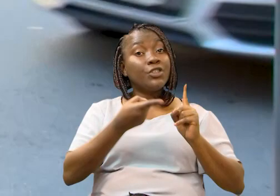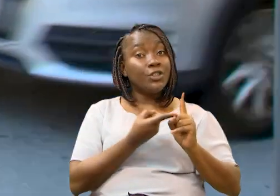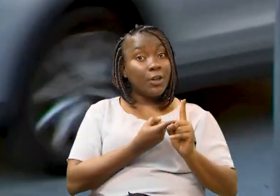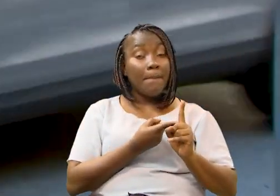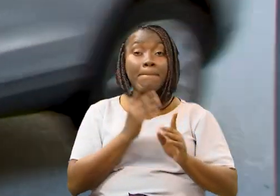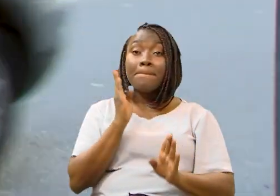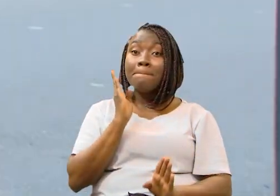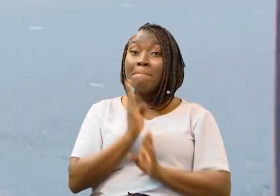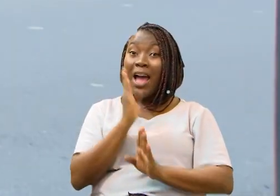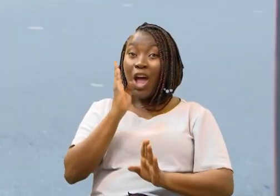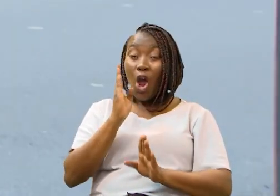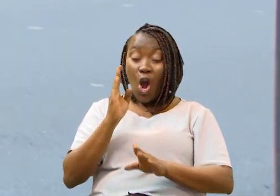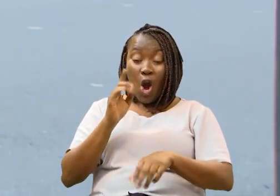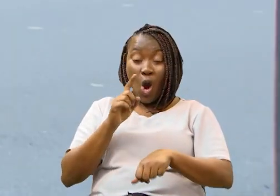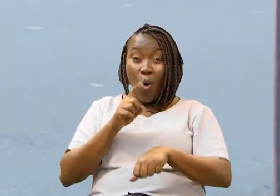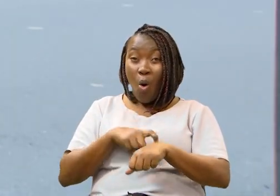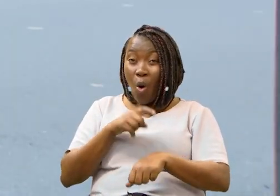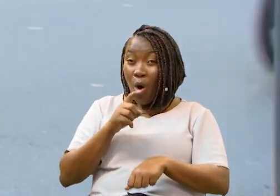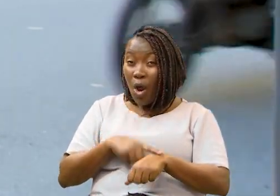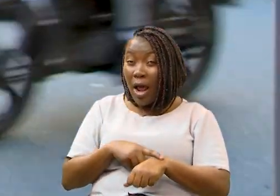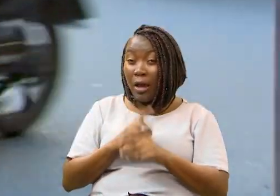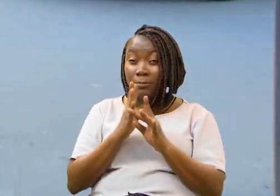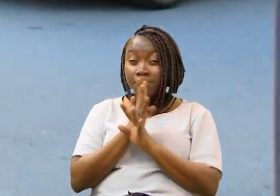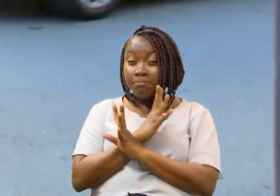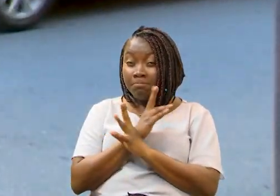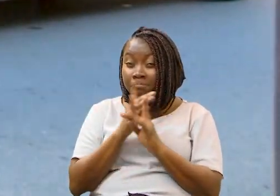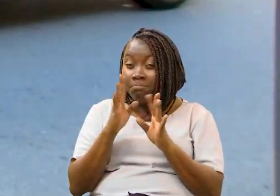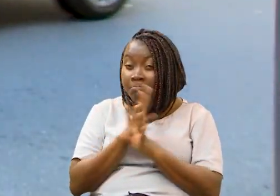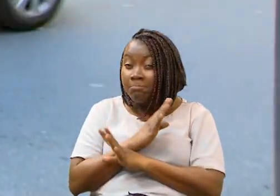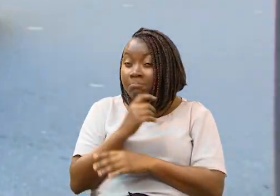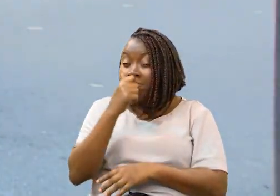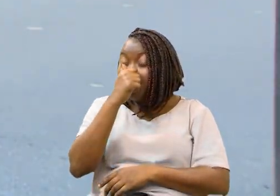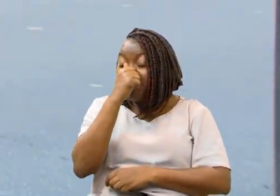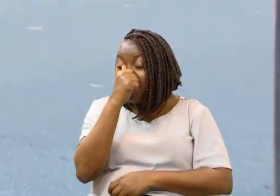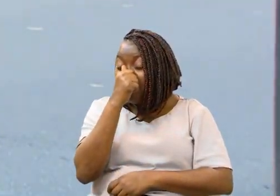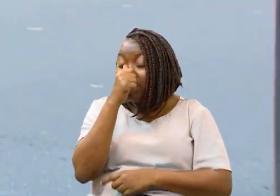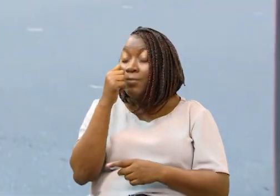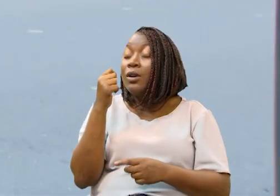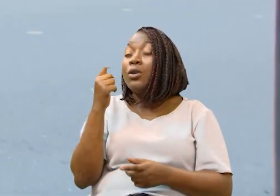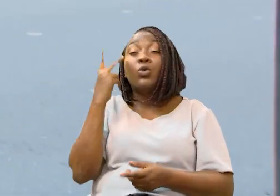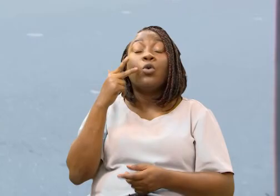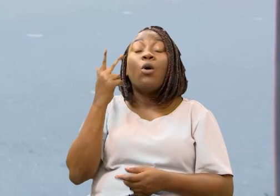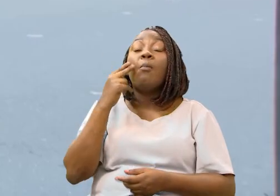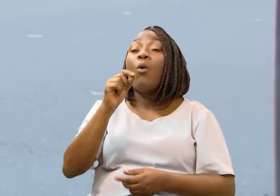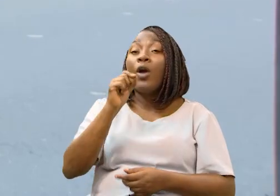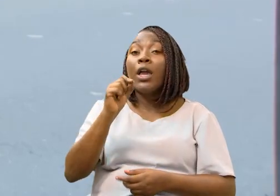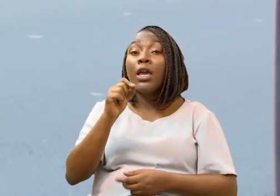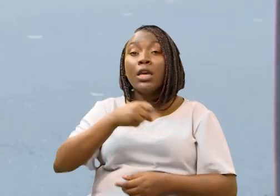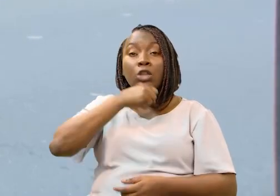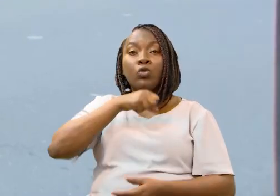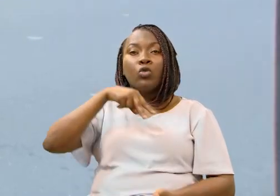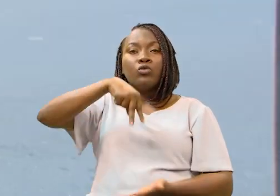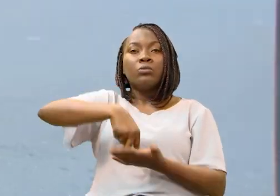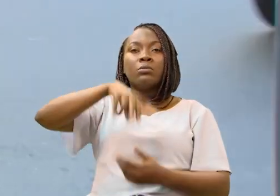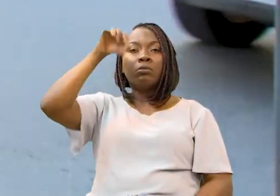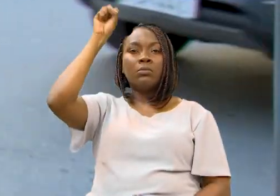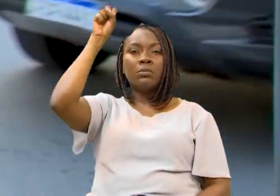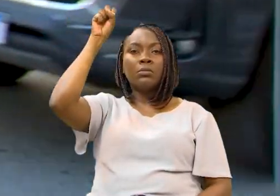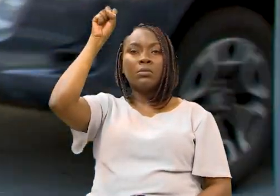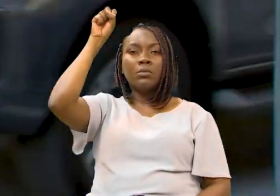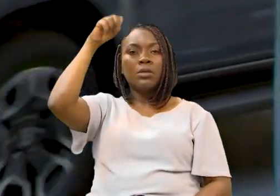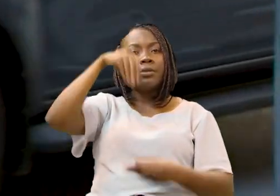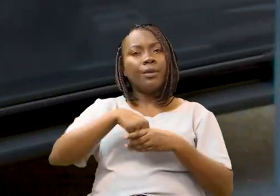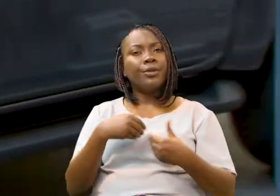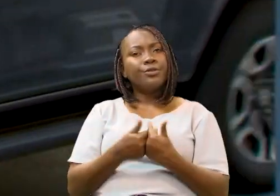idosos e gestantes. Mas nos horários de pico são cada vez mais comuns cenas de idosos em